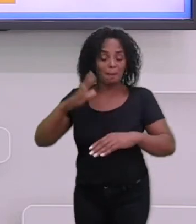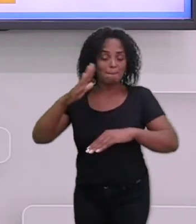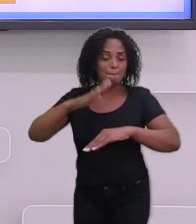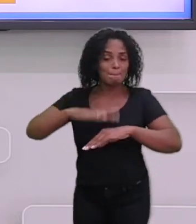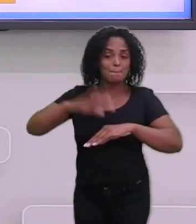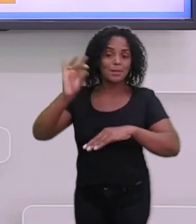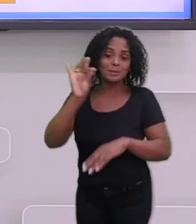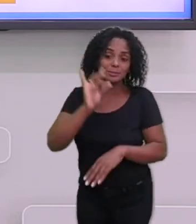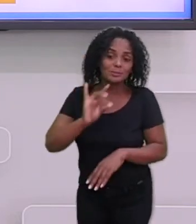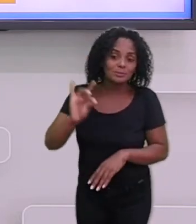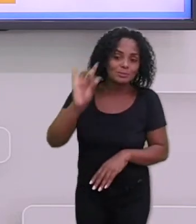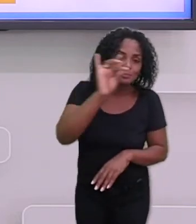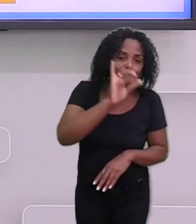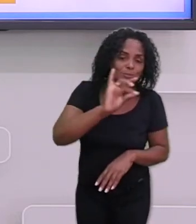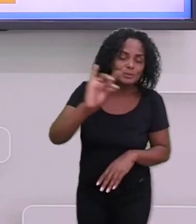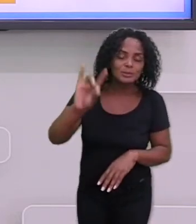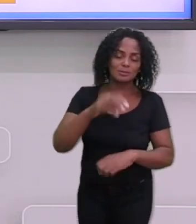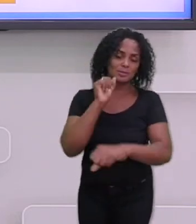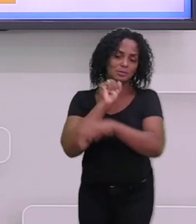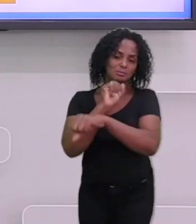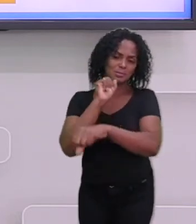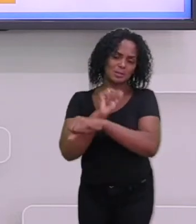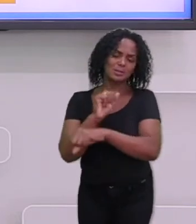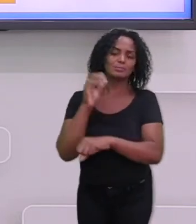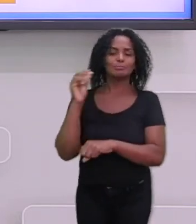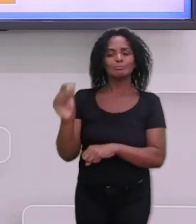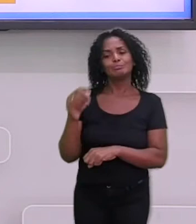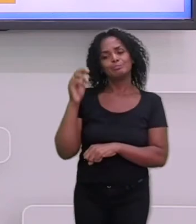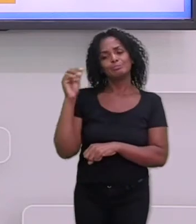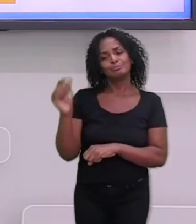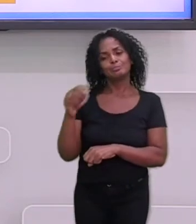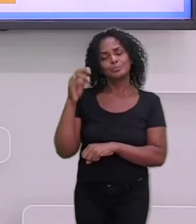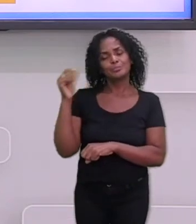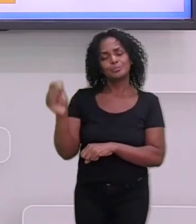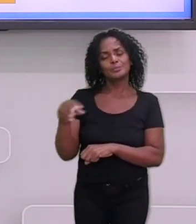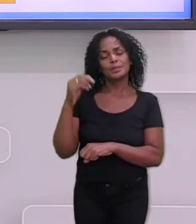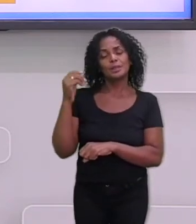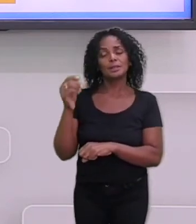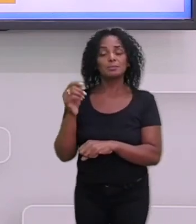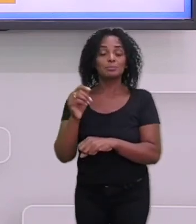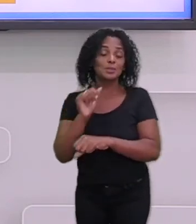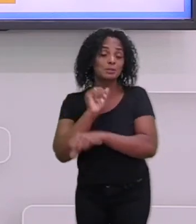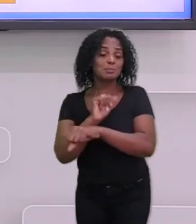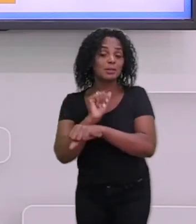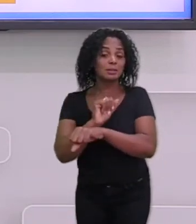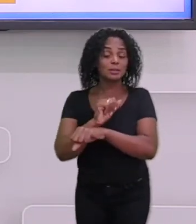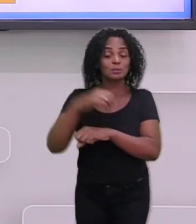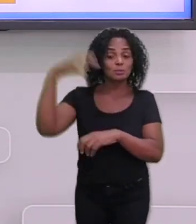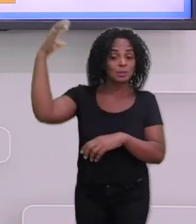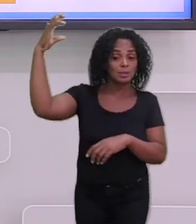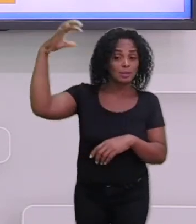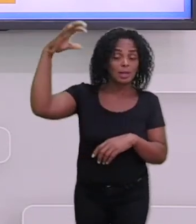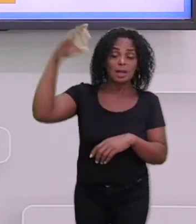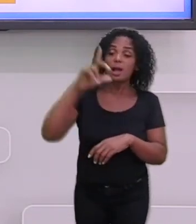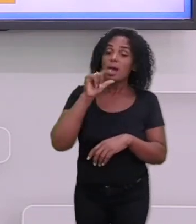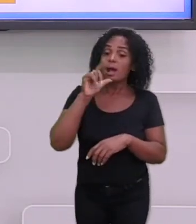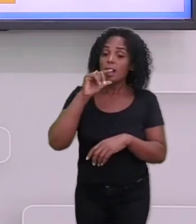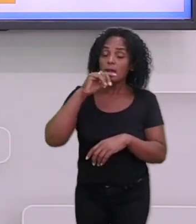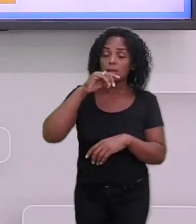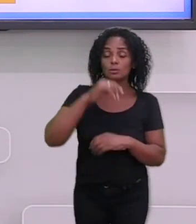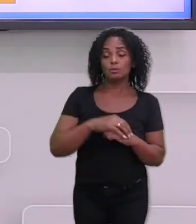ali aguardando muito tempo pra eles serem, né, pra ter ali o contato com a água pra eles eclodirem.